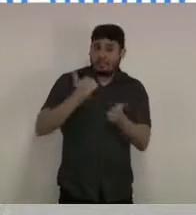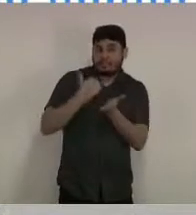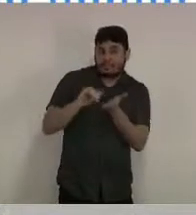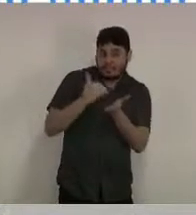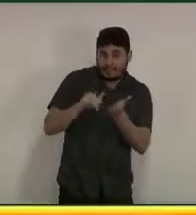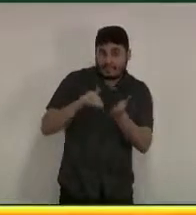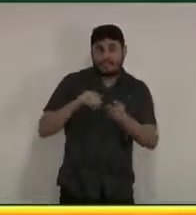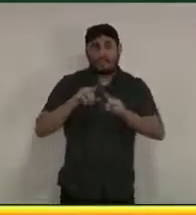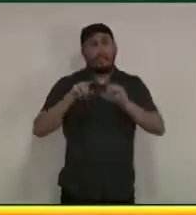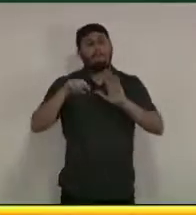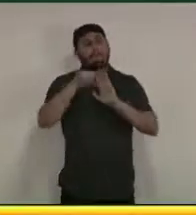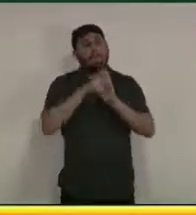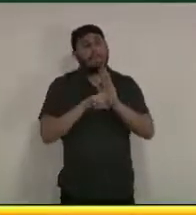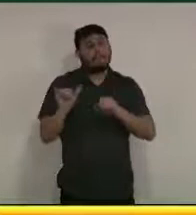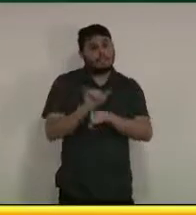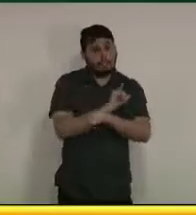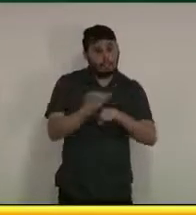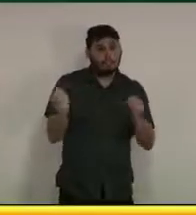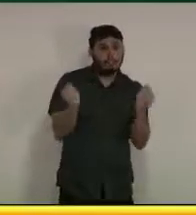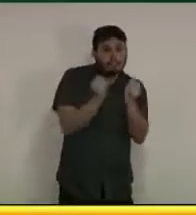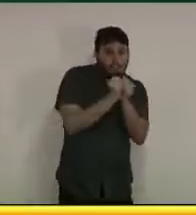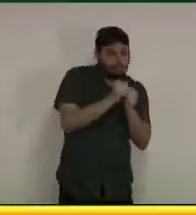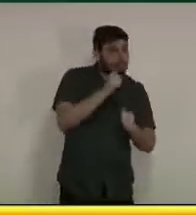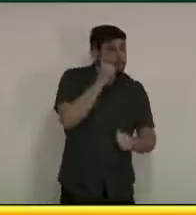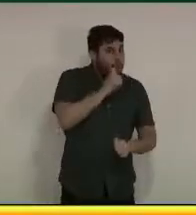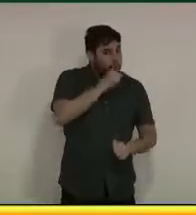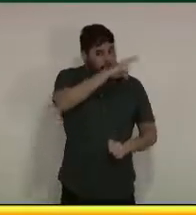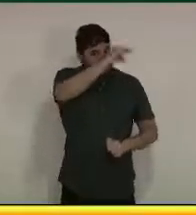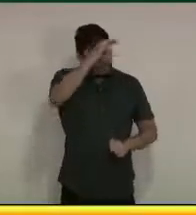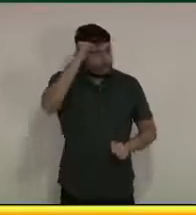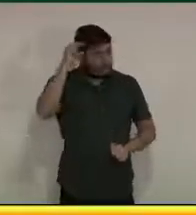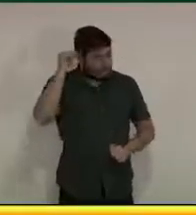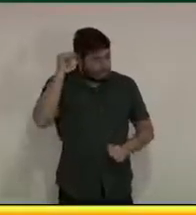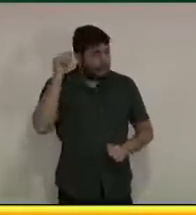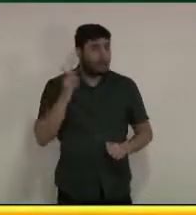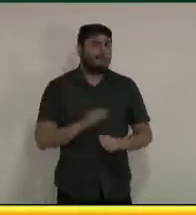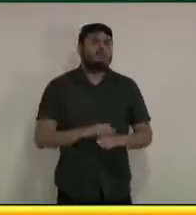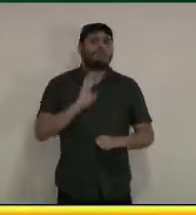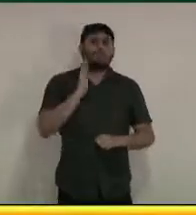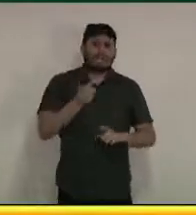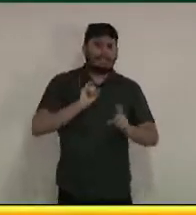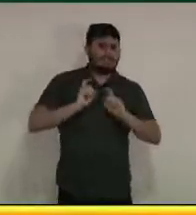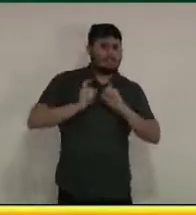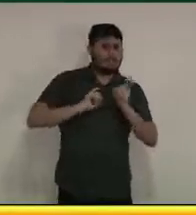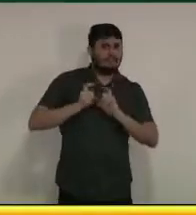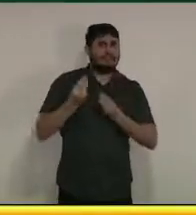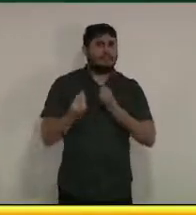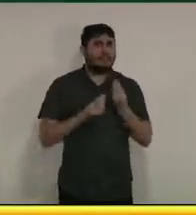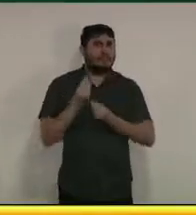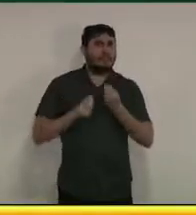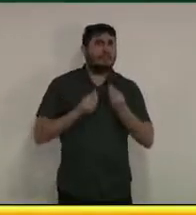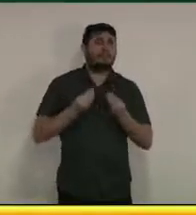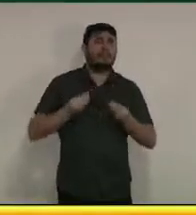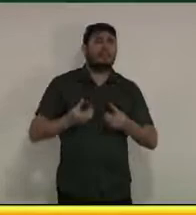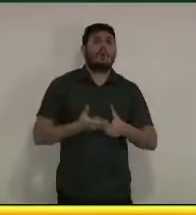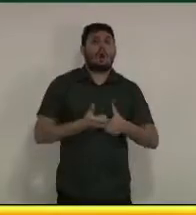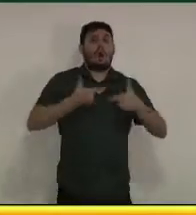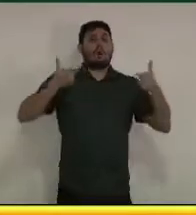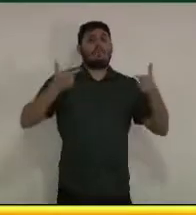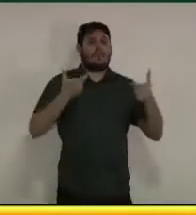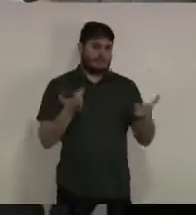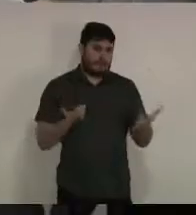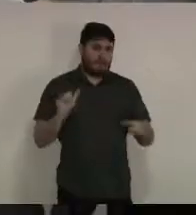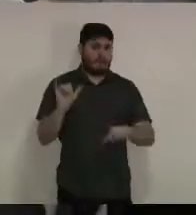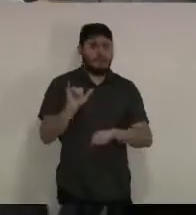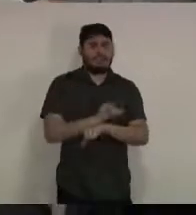pessoa da prefeita discutindo alternativas para o isolamento social mais intensivo. E aí eu queria passar a palavra